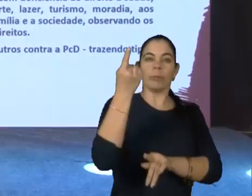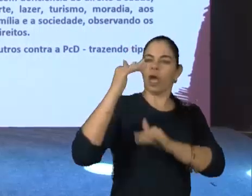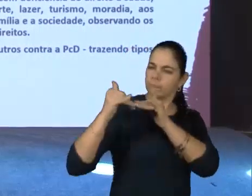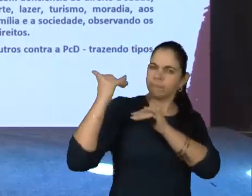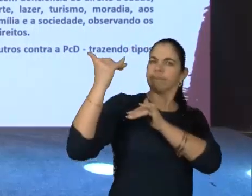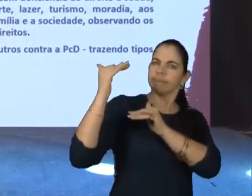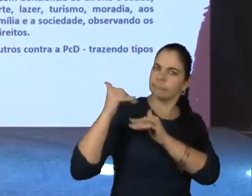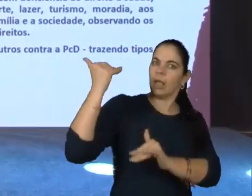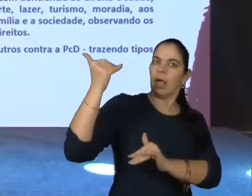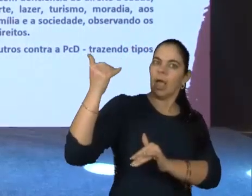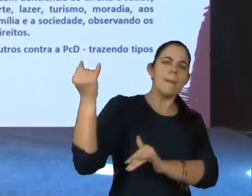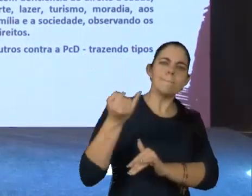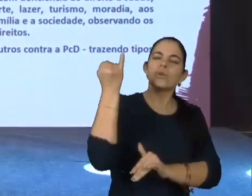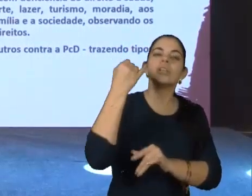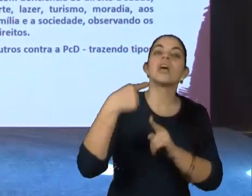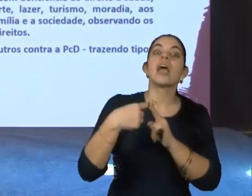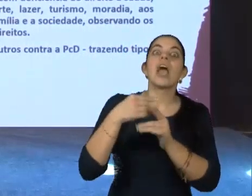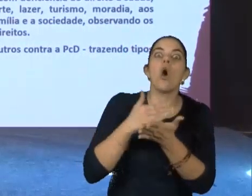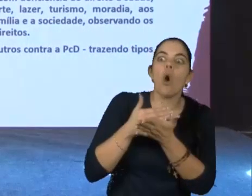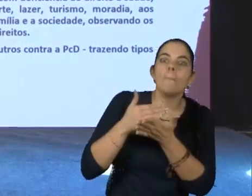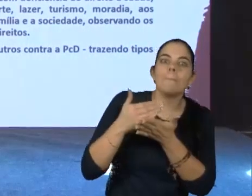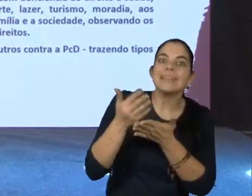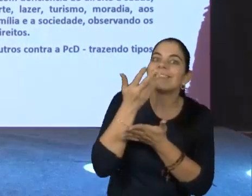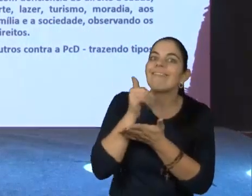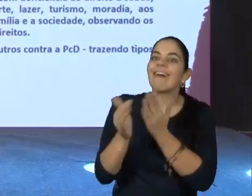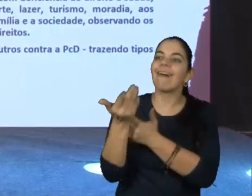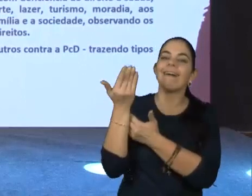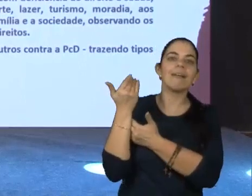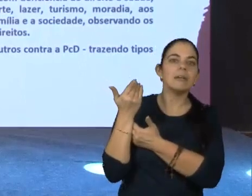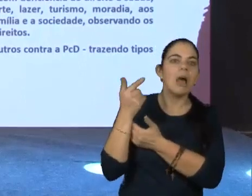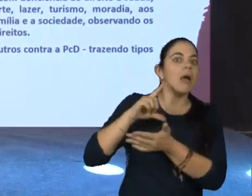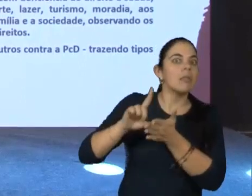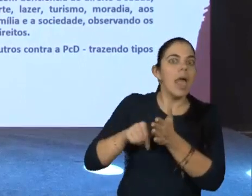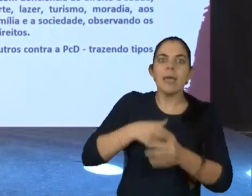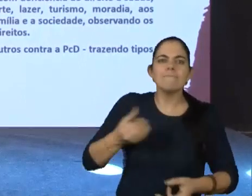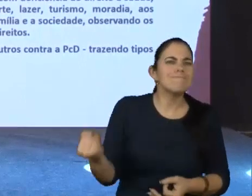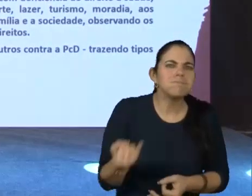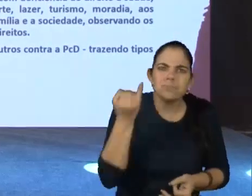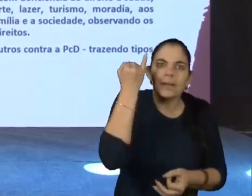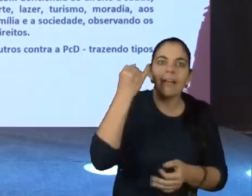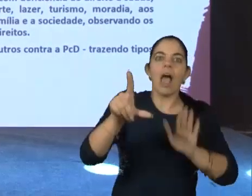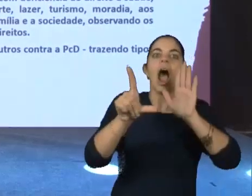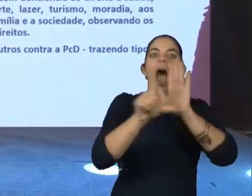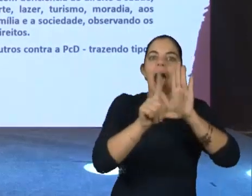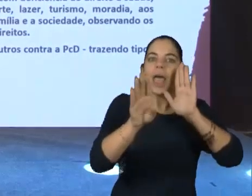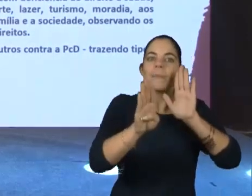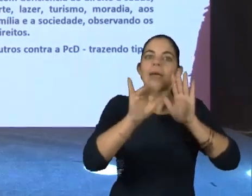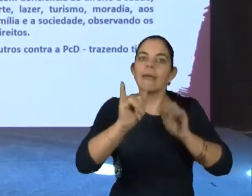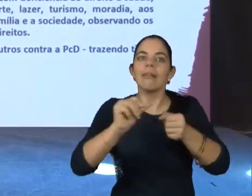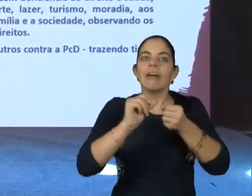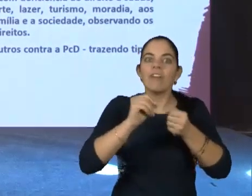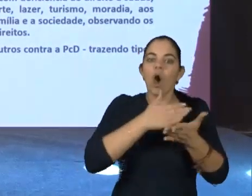a importância disso, dela ser feita desde a infância. Isso é fundamental. E a LBI vem garantir isso